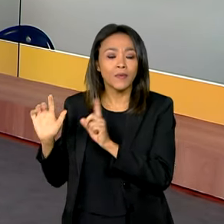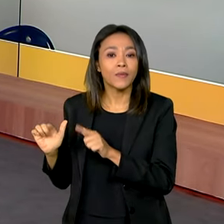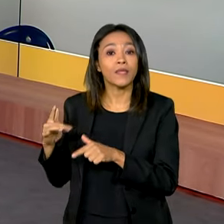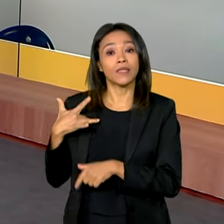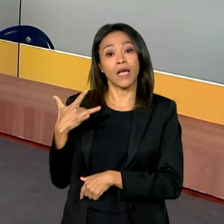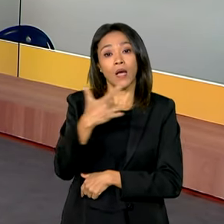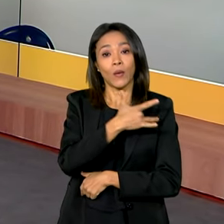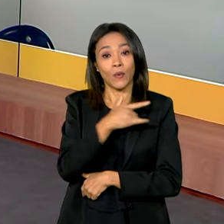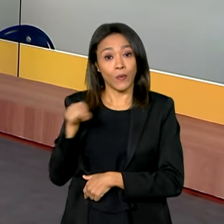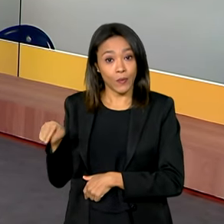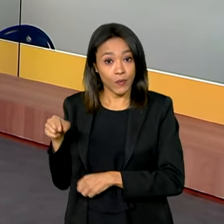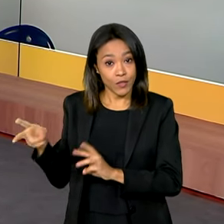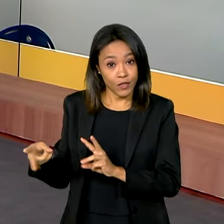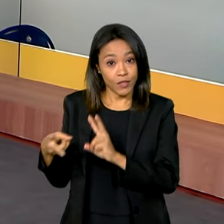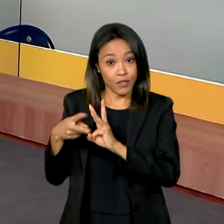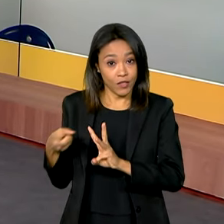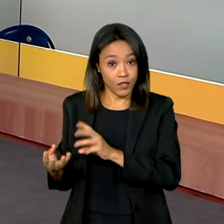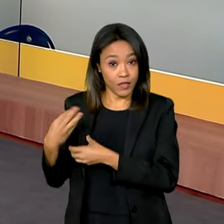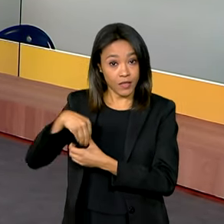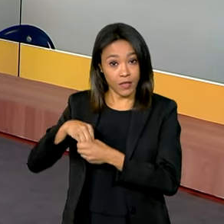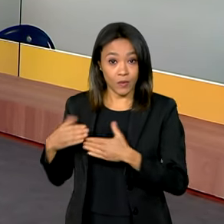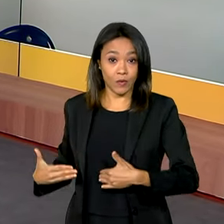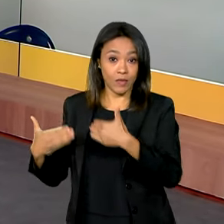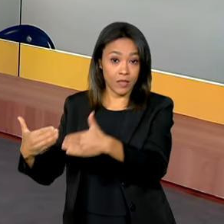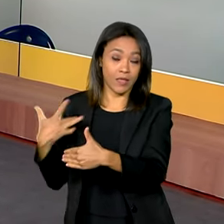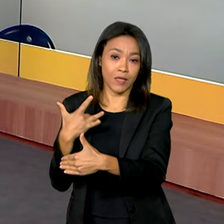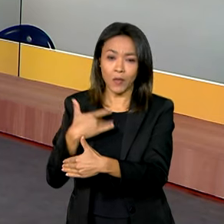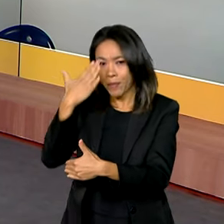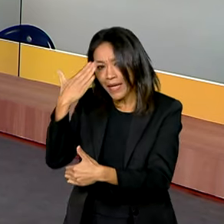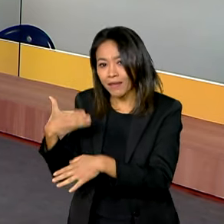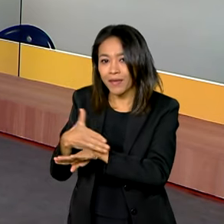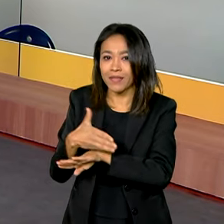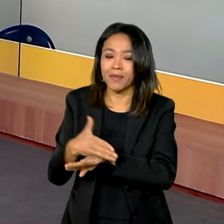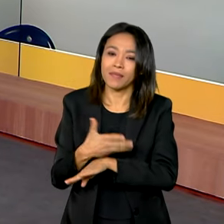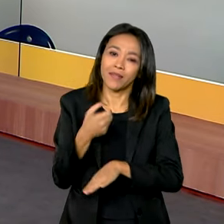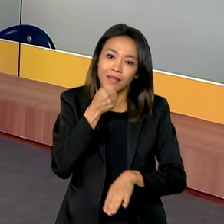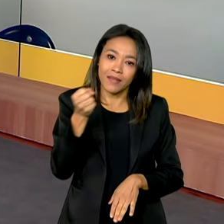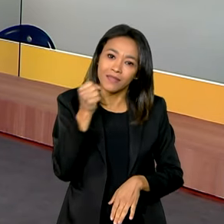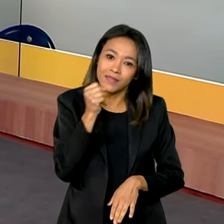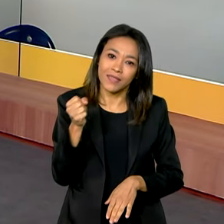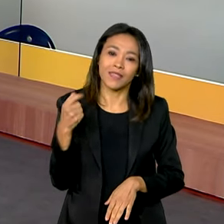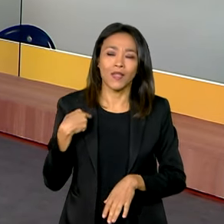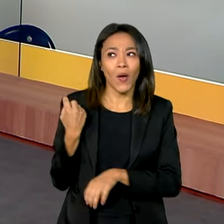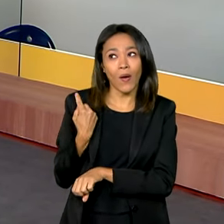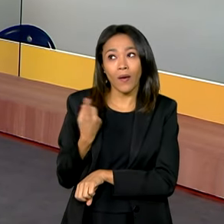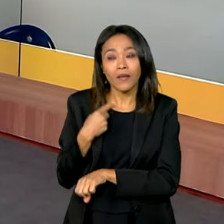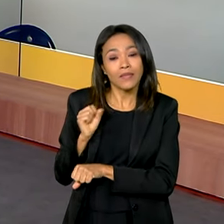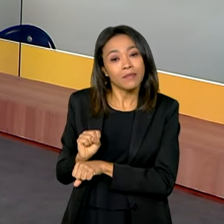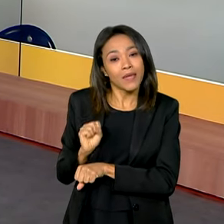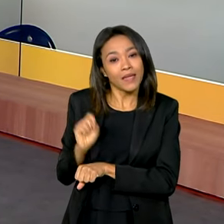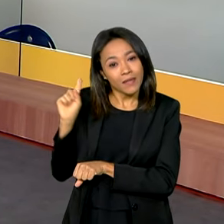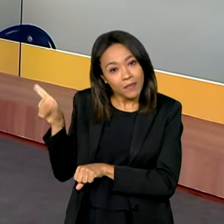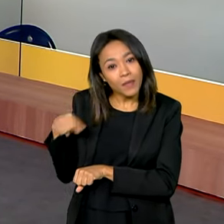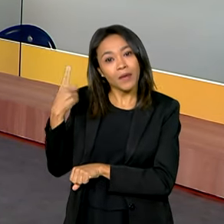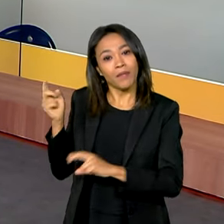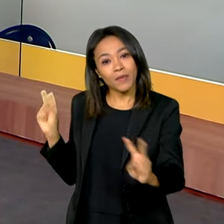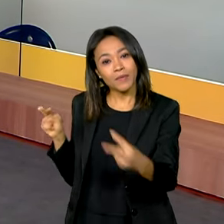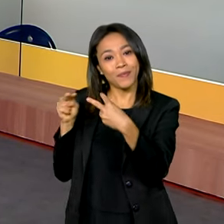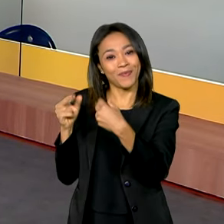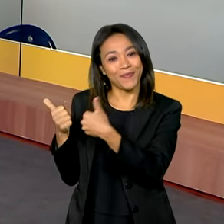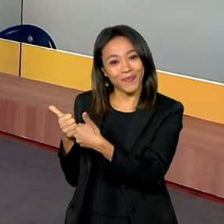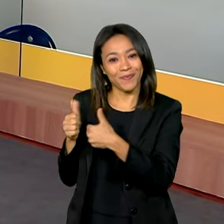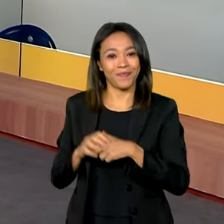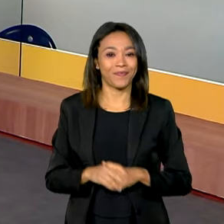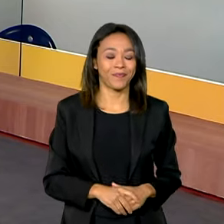Saúde Indígena do Ministério da Saúde, muito obrigada pela participação aqui com a gente no Brasil em dia, a gente aguarda a senhora numa próxima oportunidade.